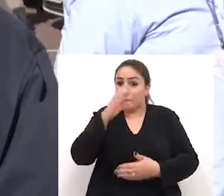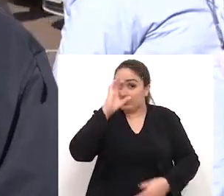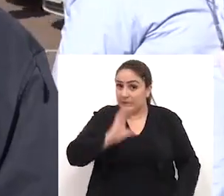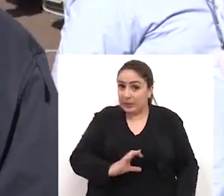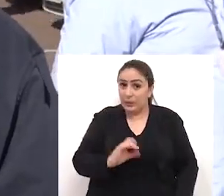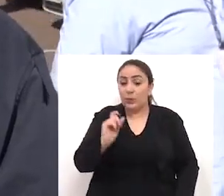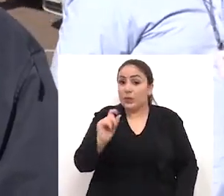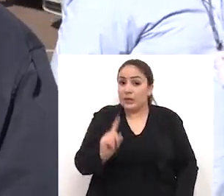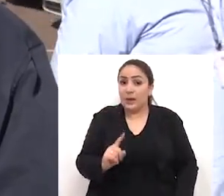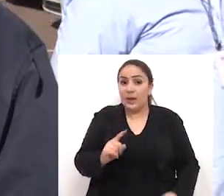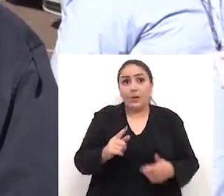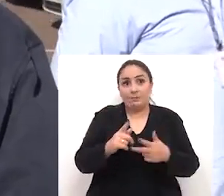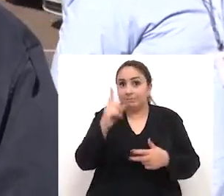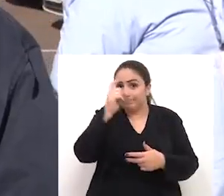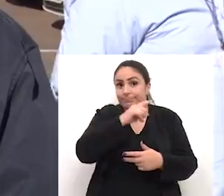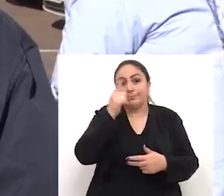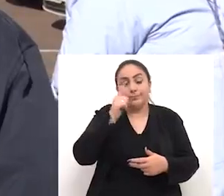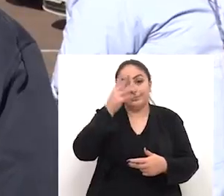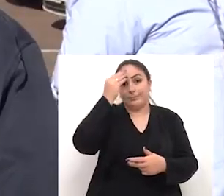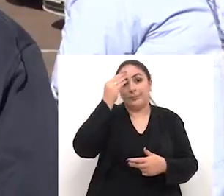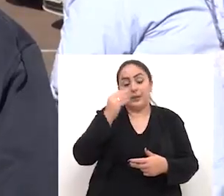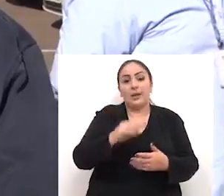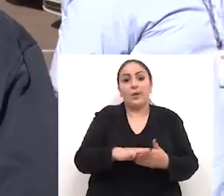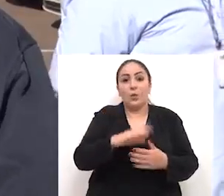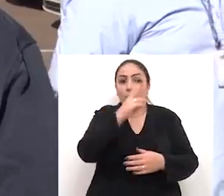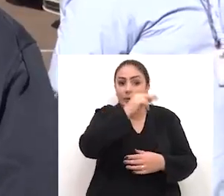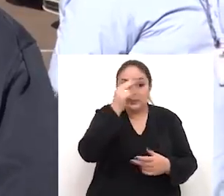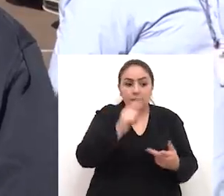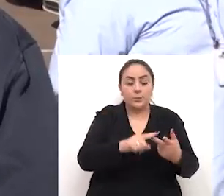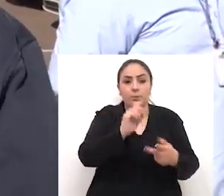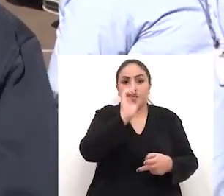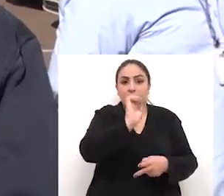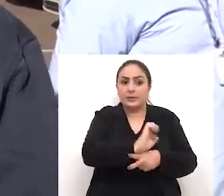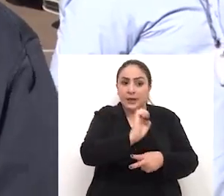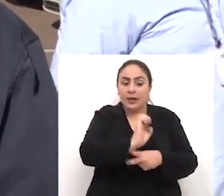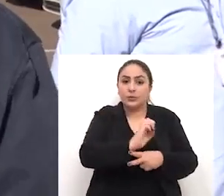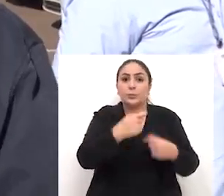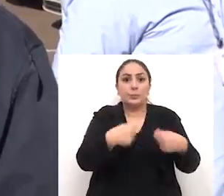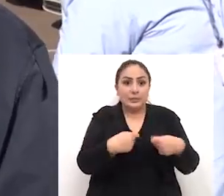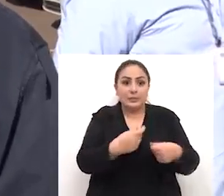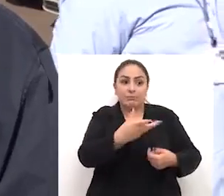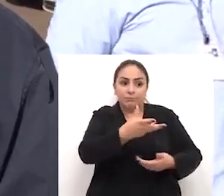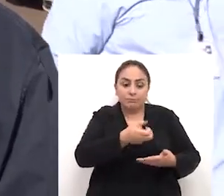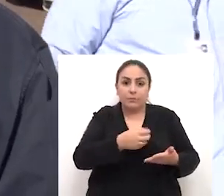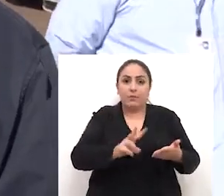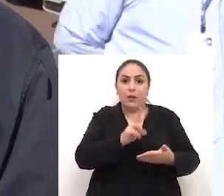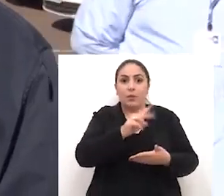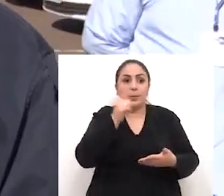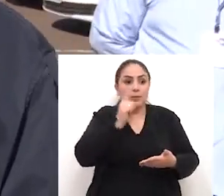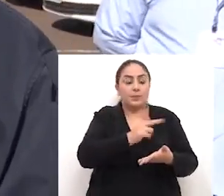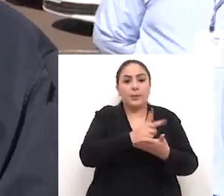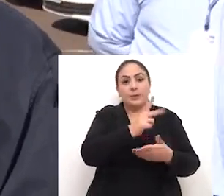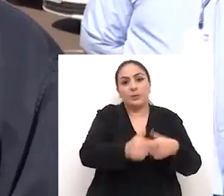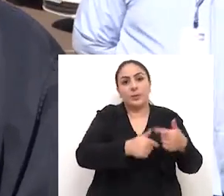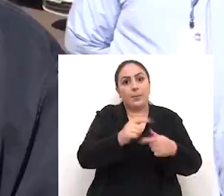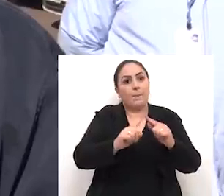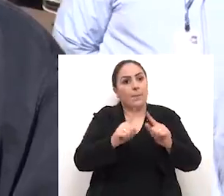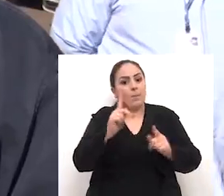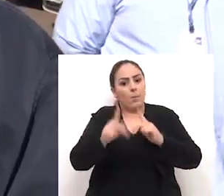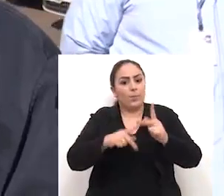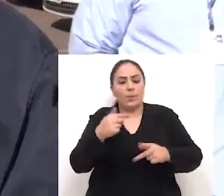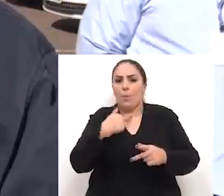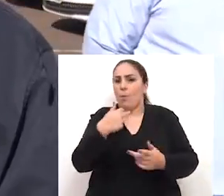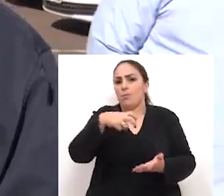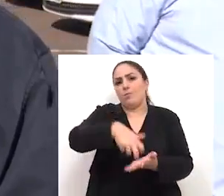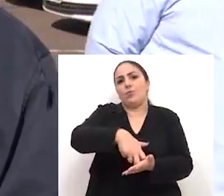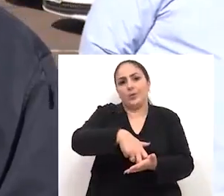Ou seja, é uma equação difícil. Os municípios e o próprio Estado precisam de receitas para manter o seu serviço. Mas a população